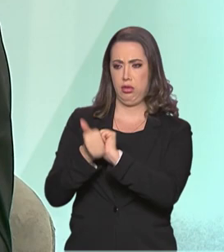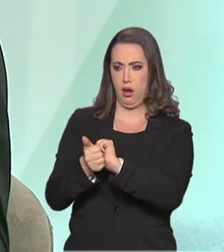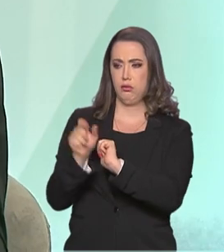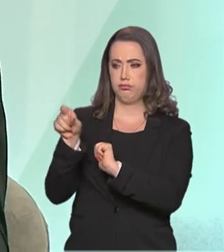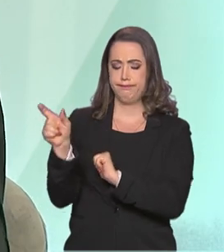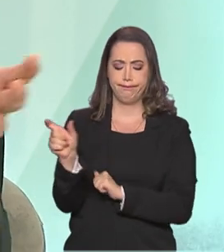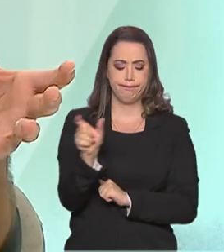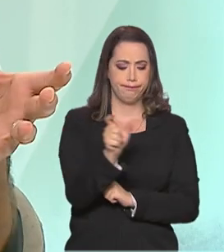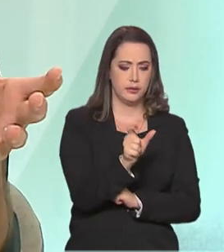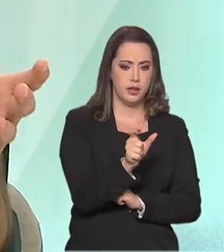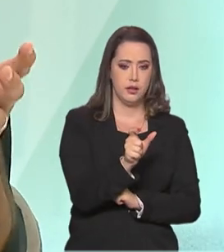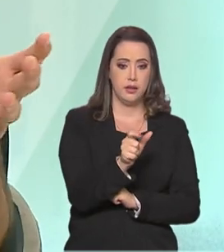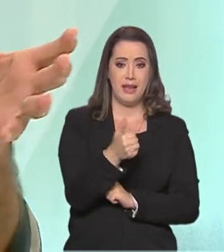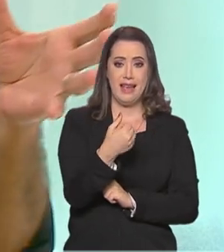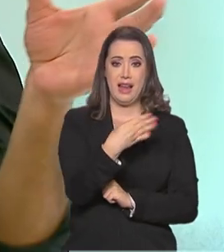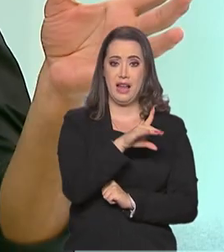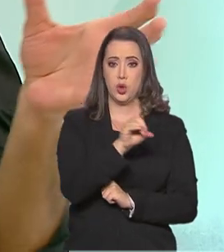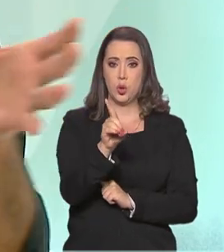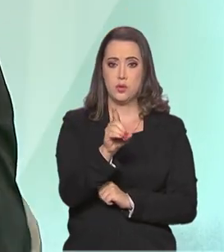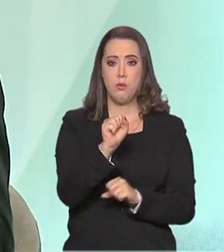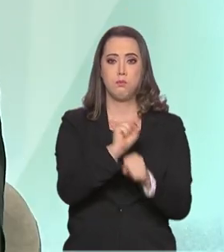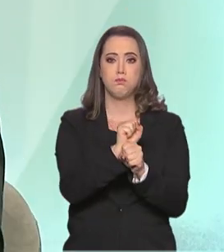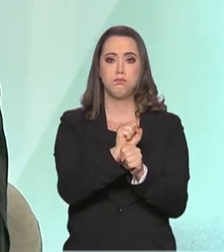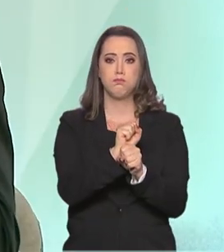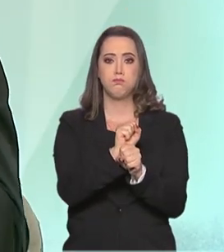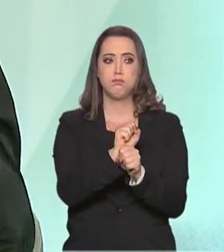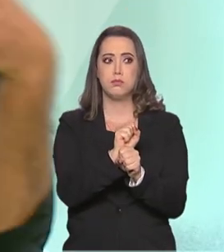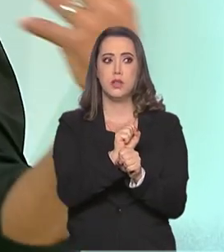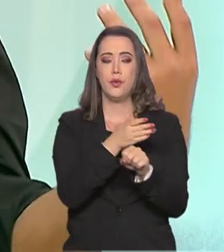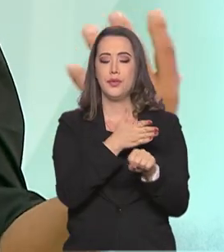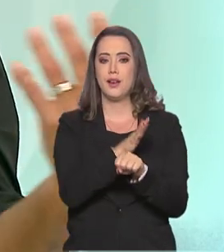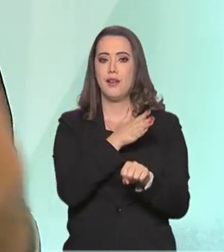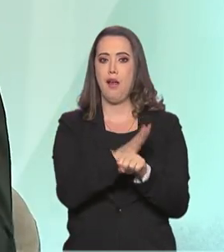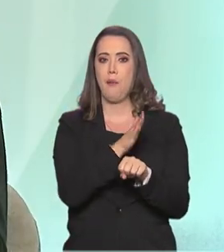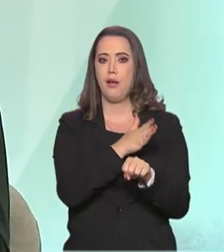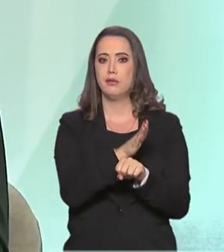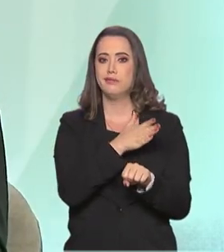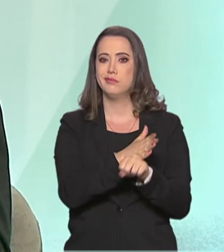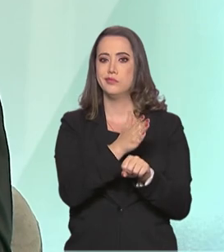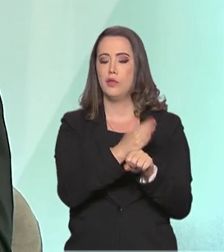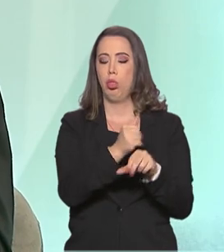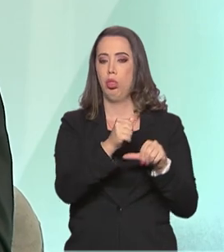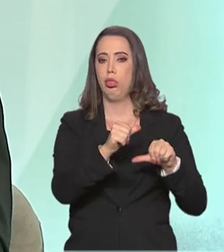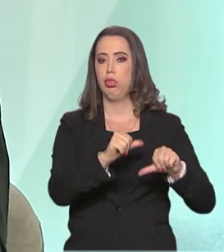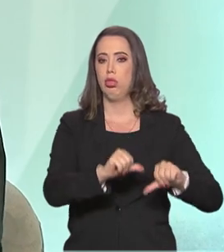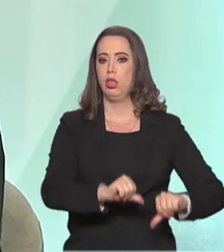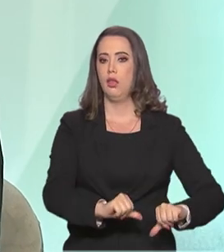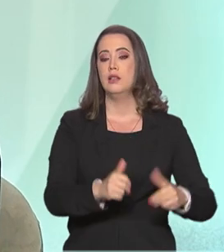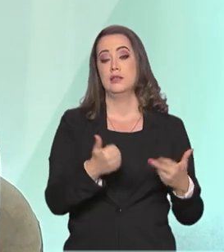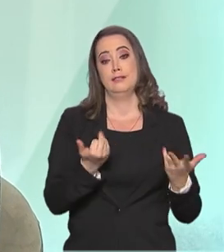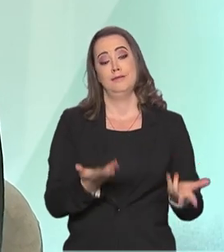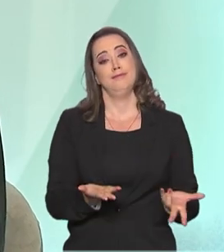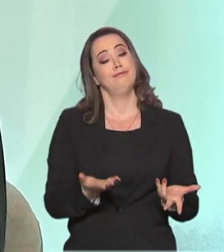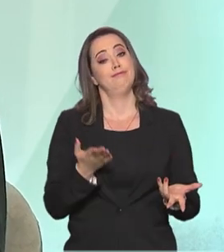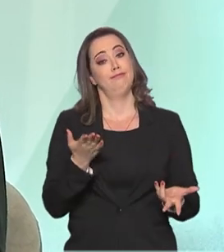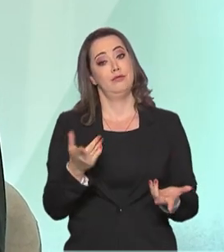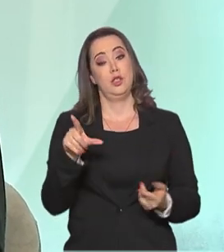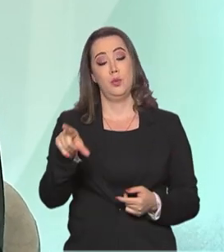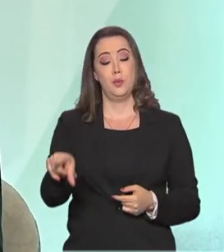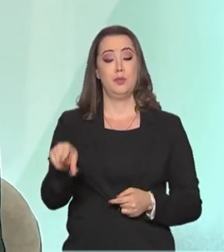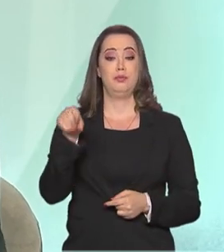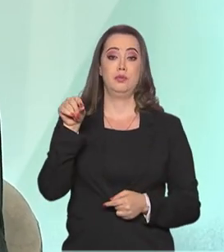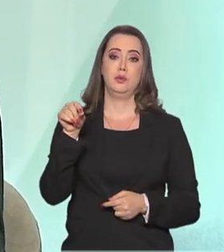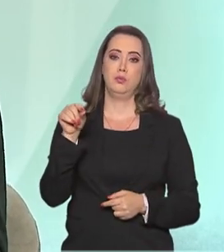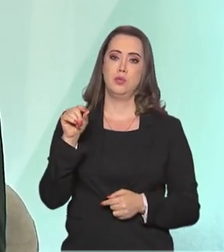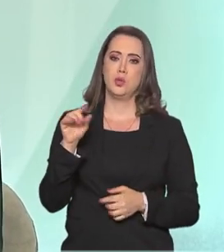quarentena em um hotel, a gente acaba perdendo toda uma preparação de uma vida. E aí, por decisões